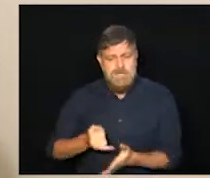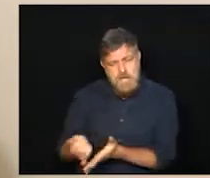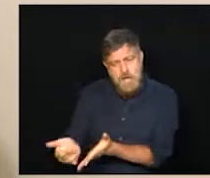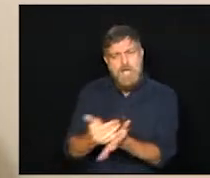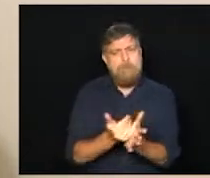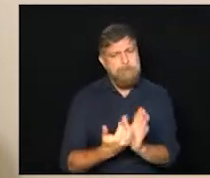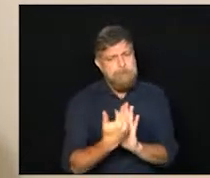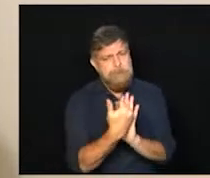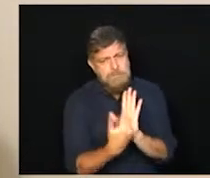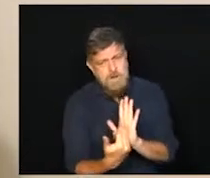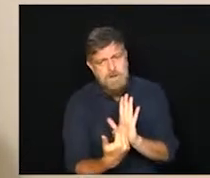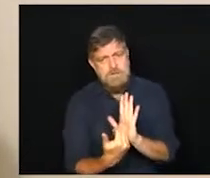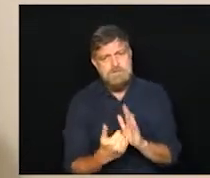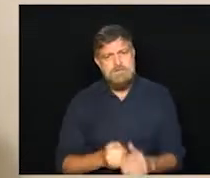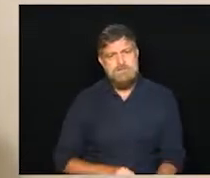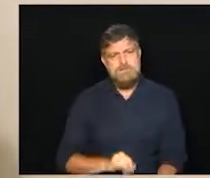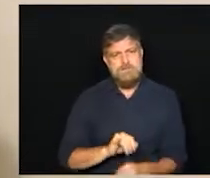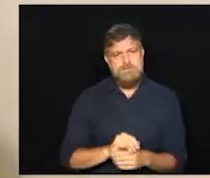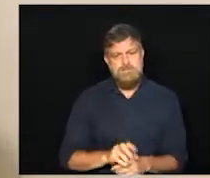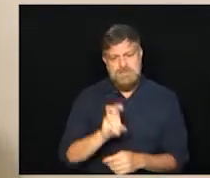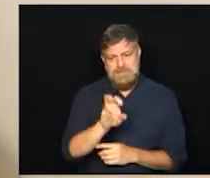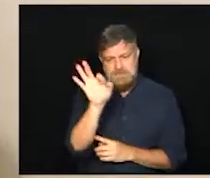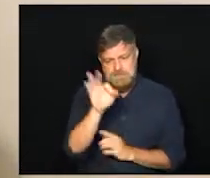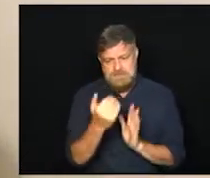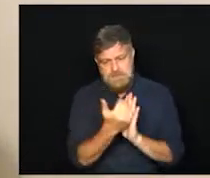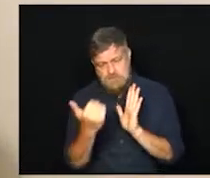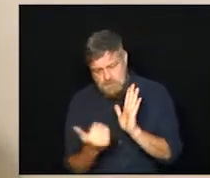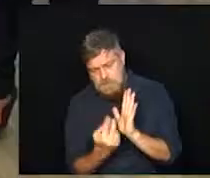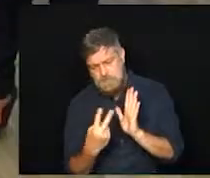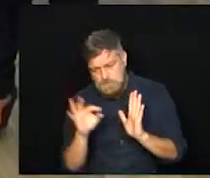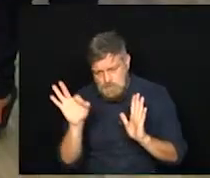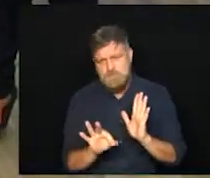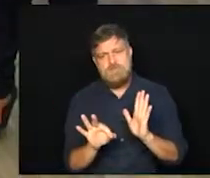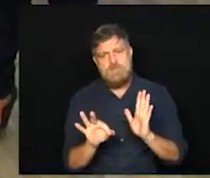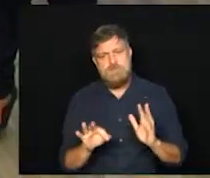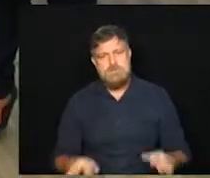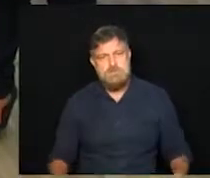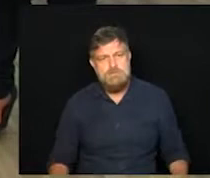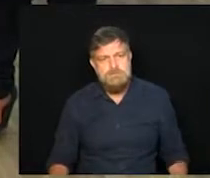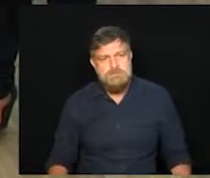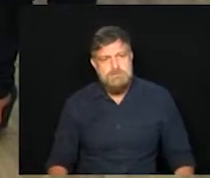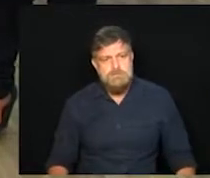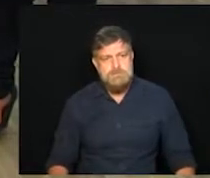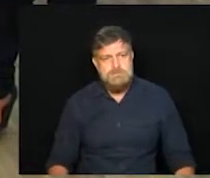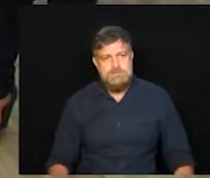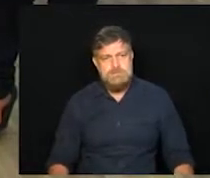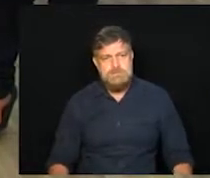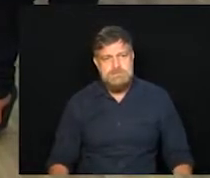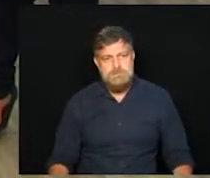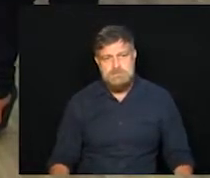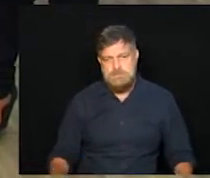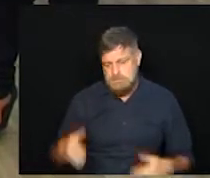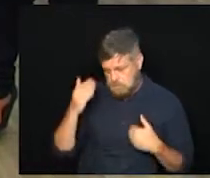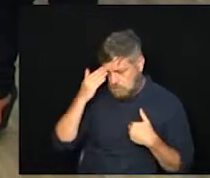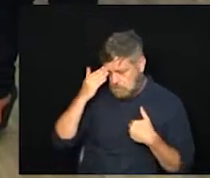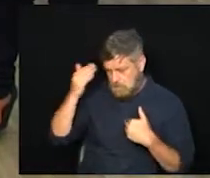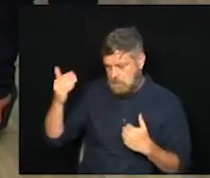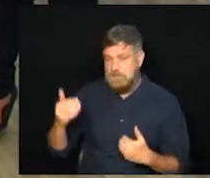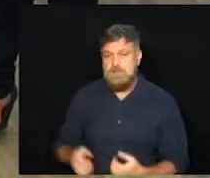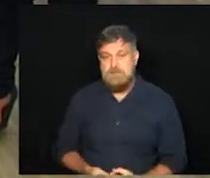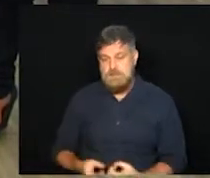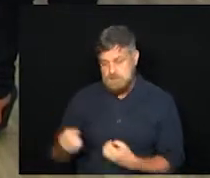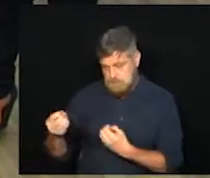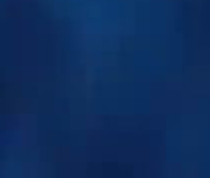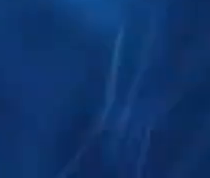a nossa alíquota de 5% para 10%. Fernando Abreu, agradeço as notícias da